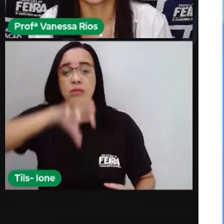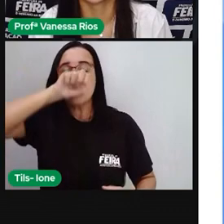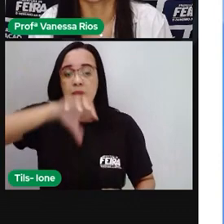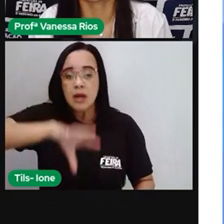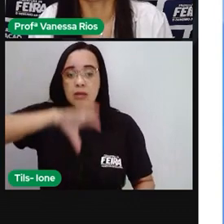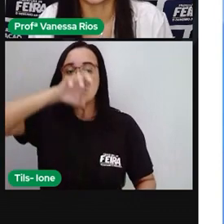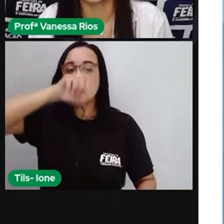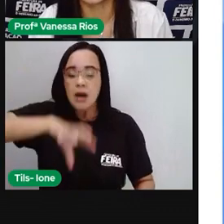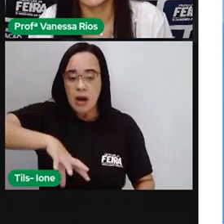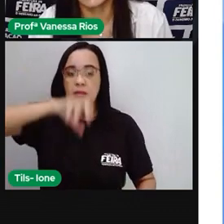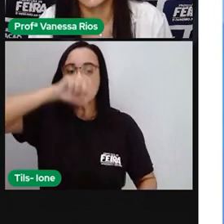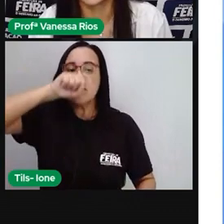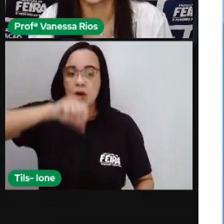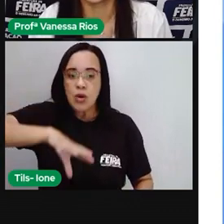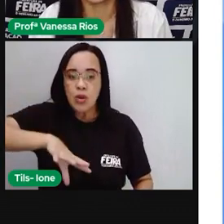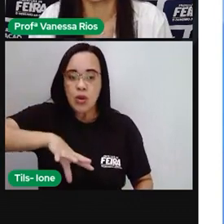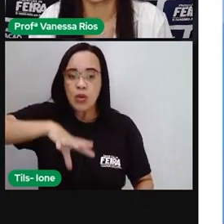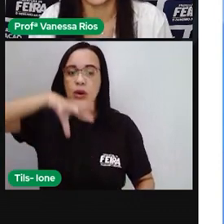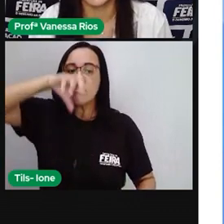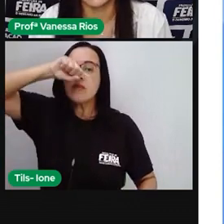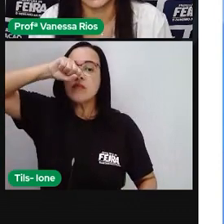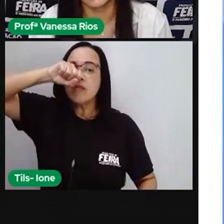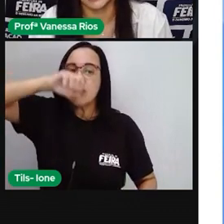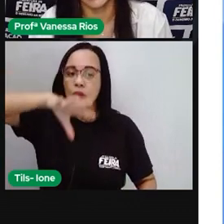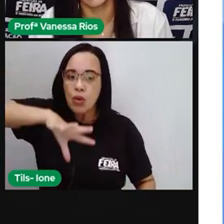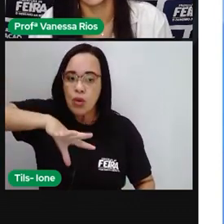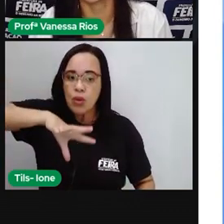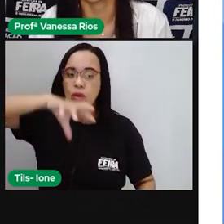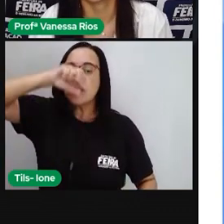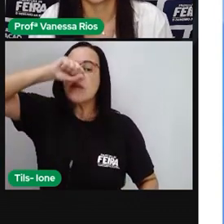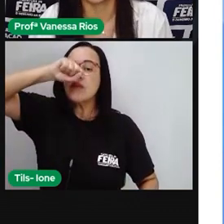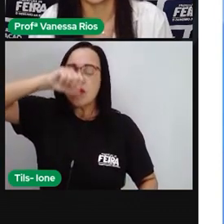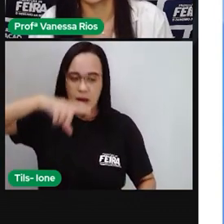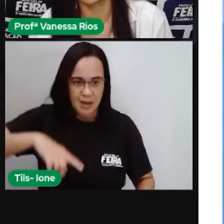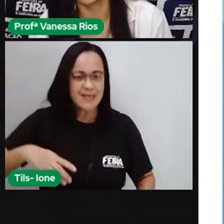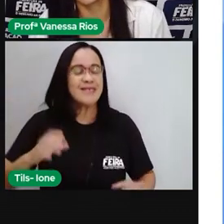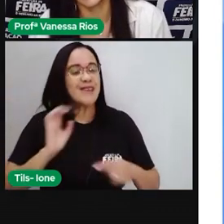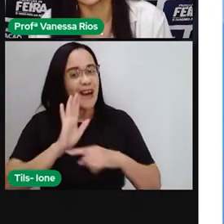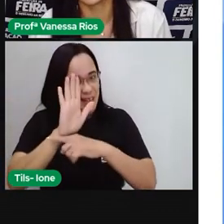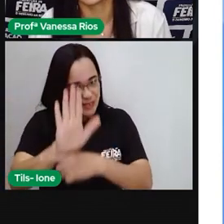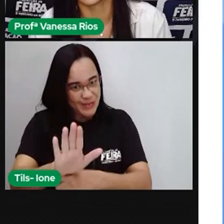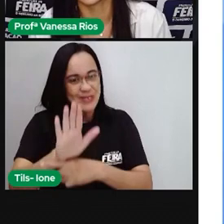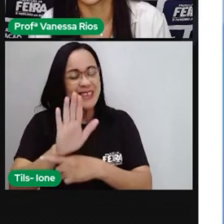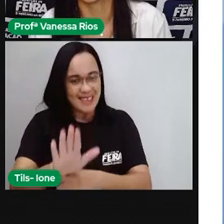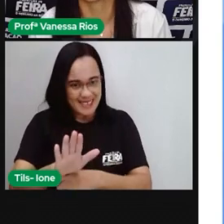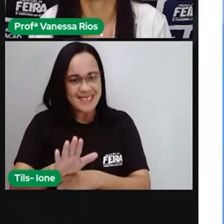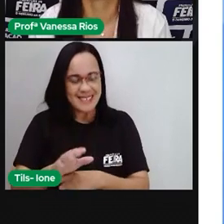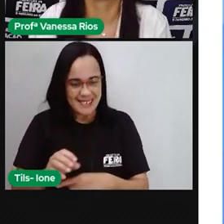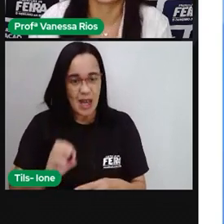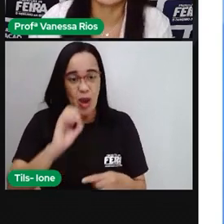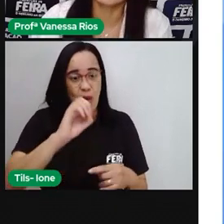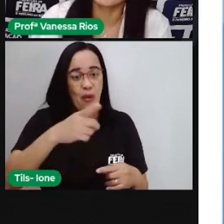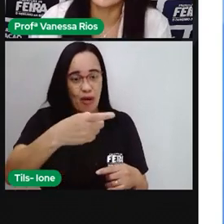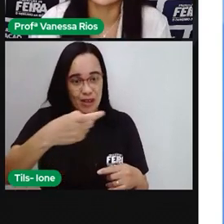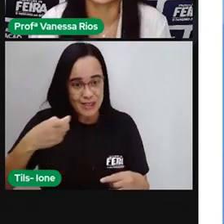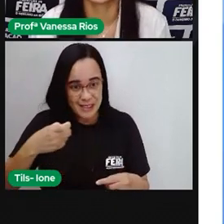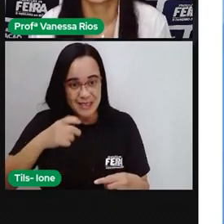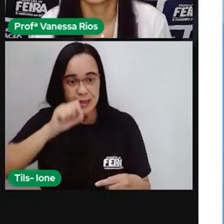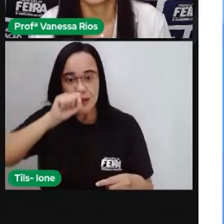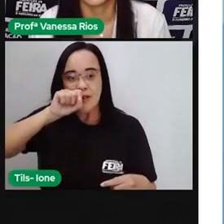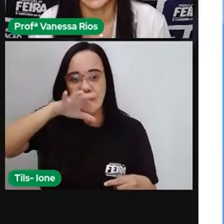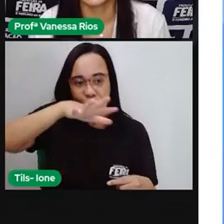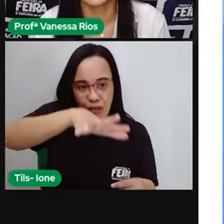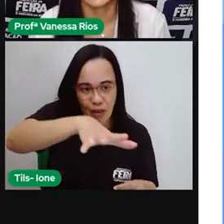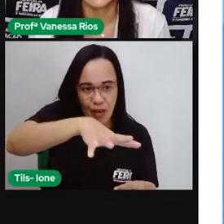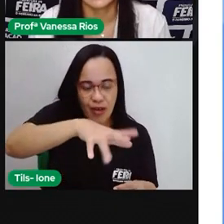processo aí de inspiração e de expiração, né, colocando para dentro o gás oxigênio e colocando para fora aí